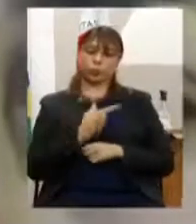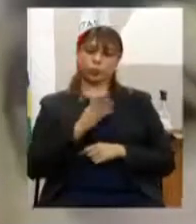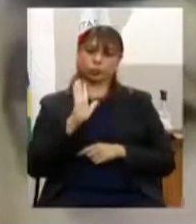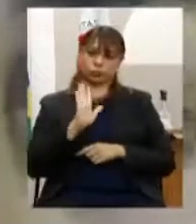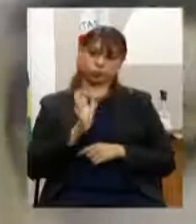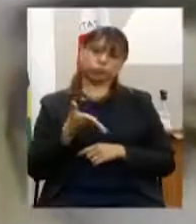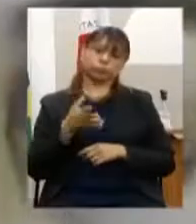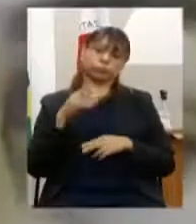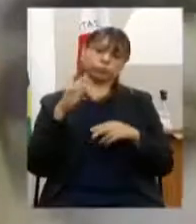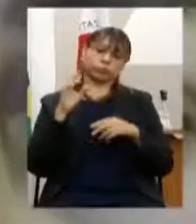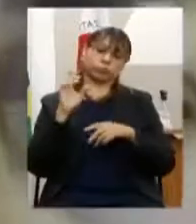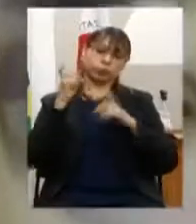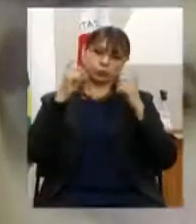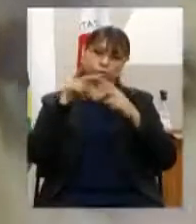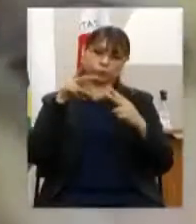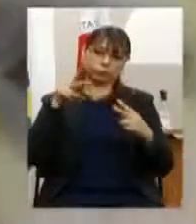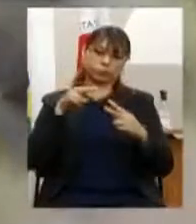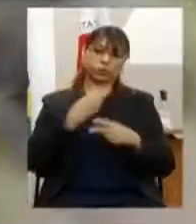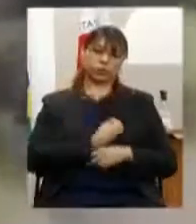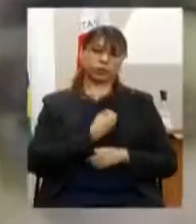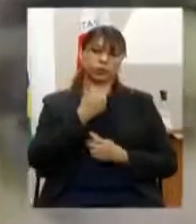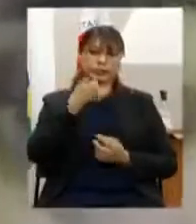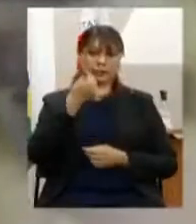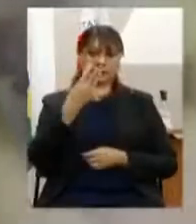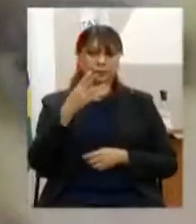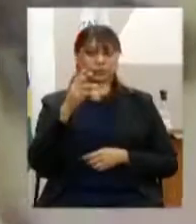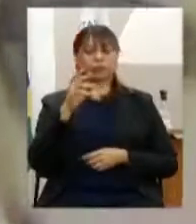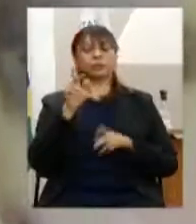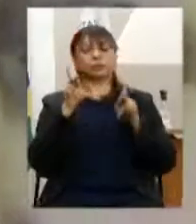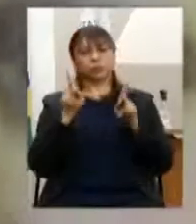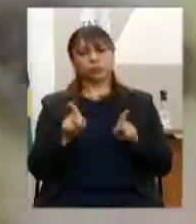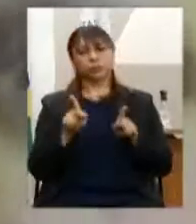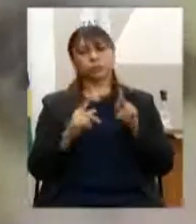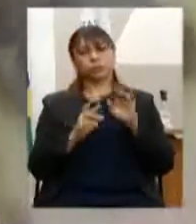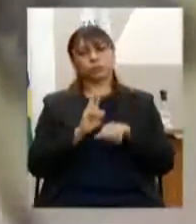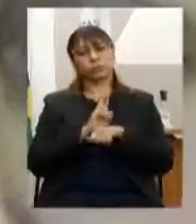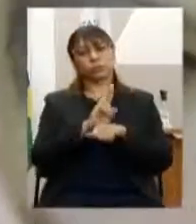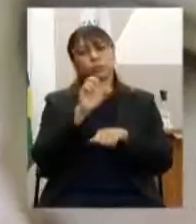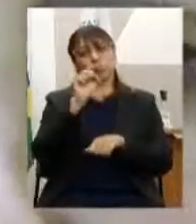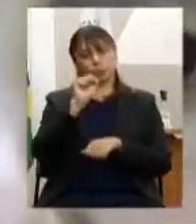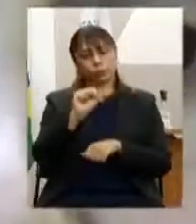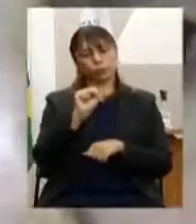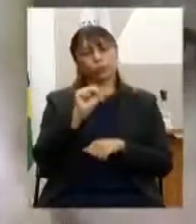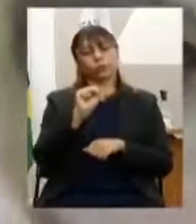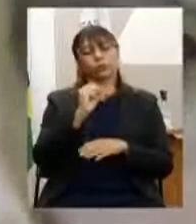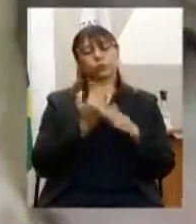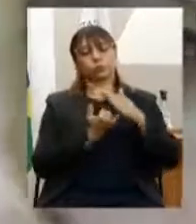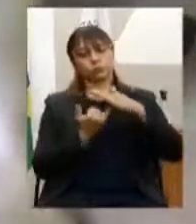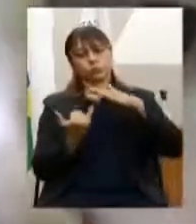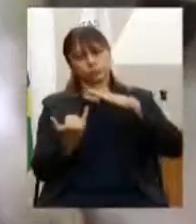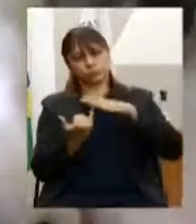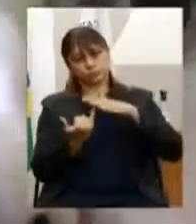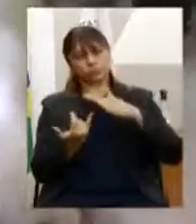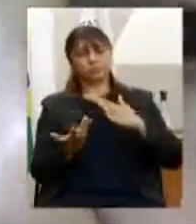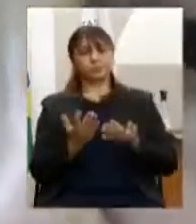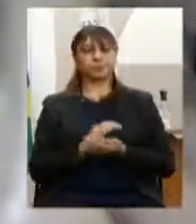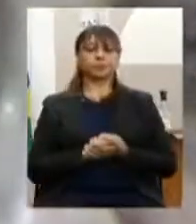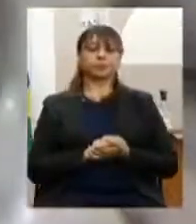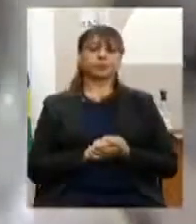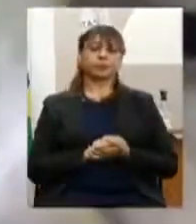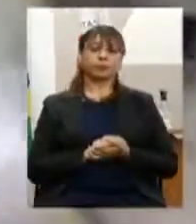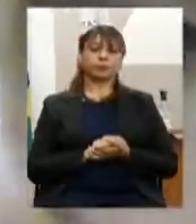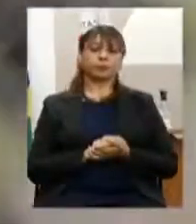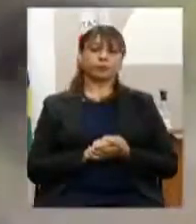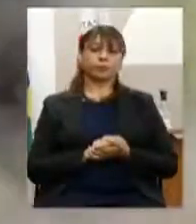remota, participaram 13 pessoas, representando oito entidades da Organização da Sociedade Civil. A